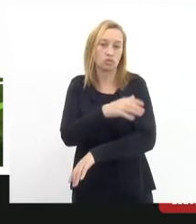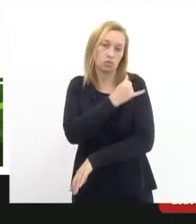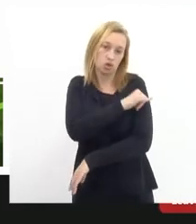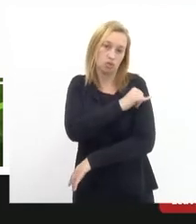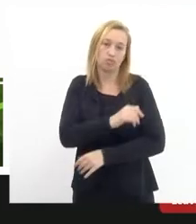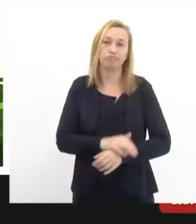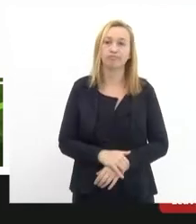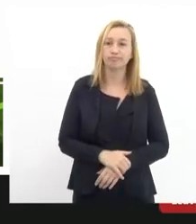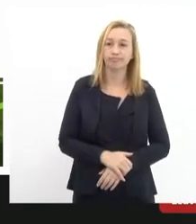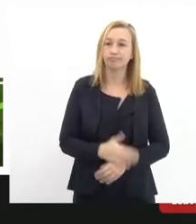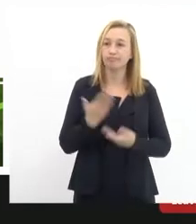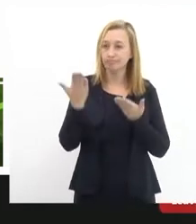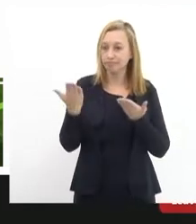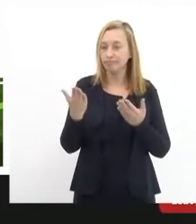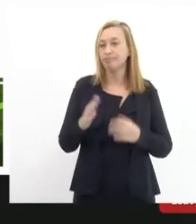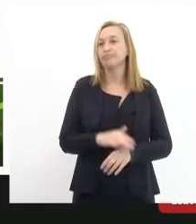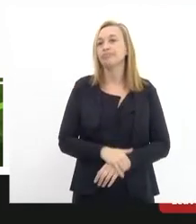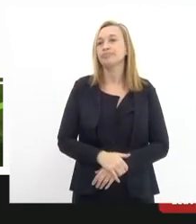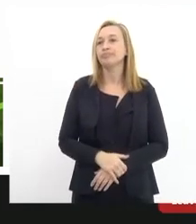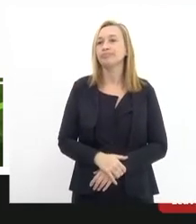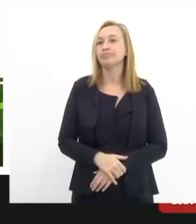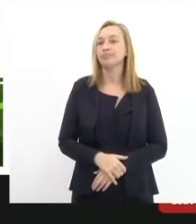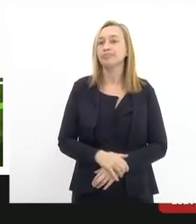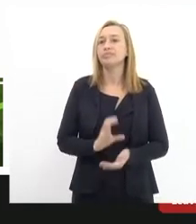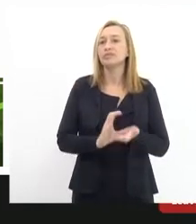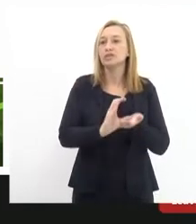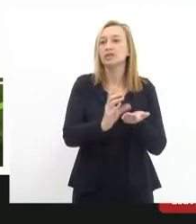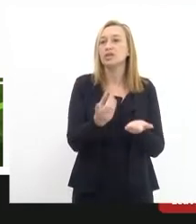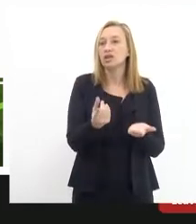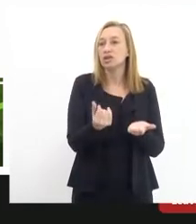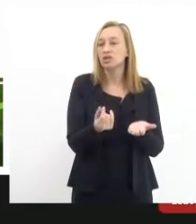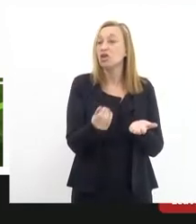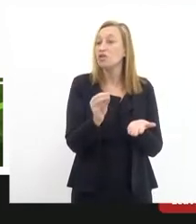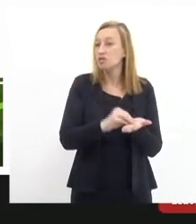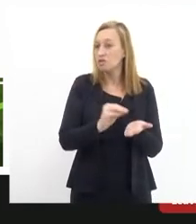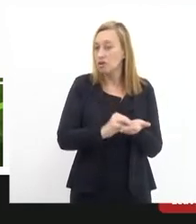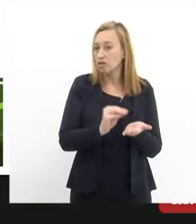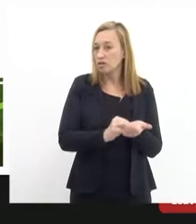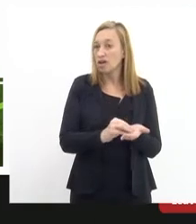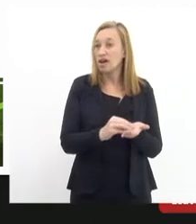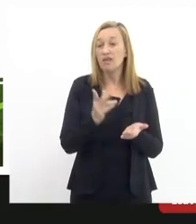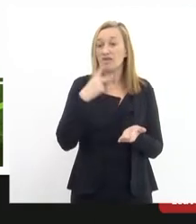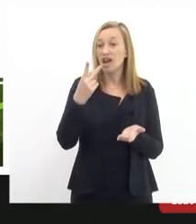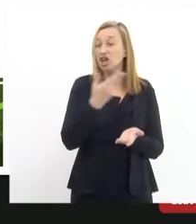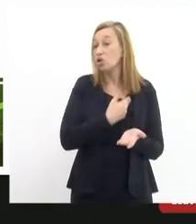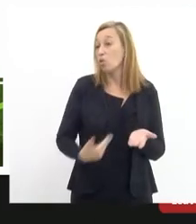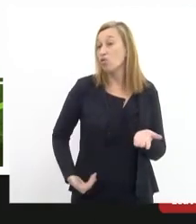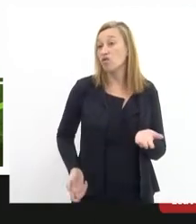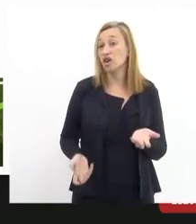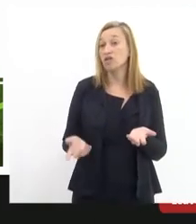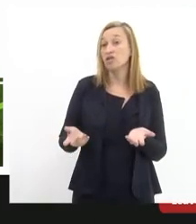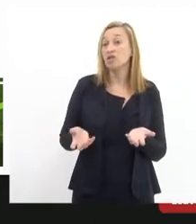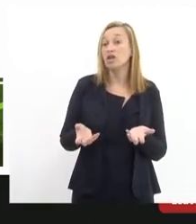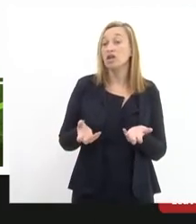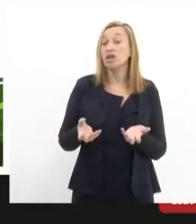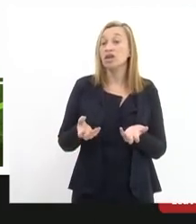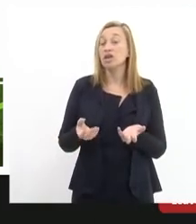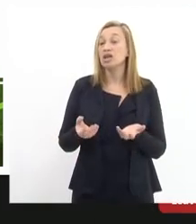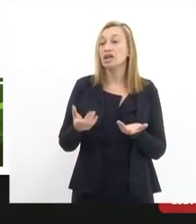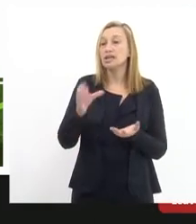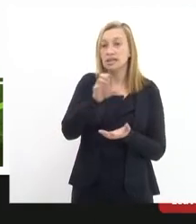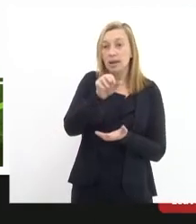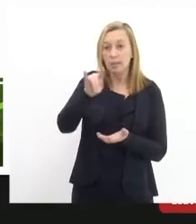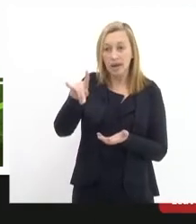Bom, aí tem a questão da falta de recursos e aí coloca aqui que o governo queria... A CPI admite